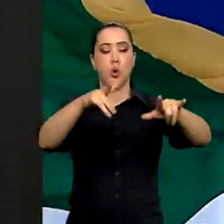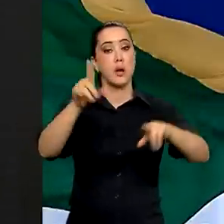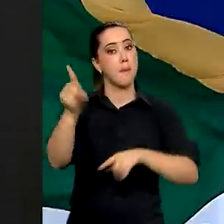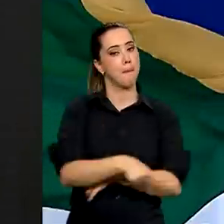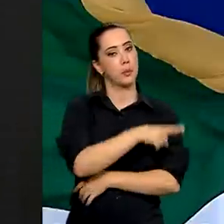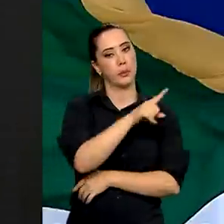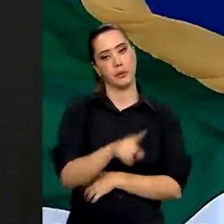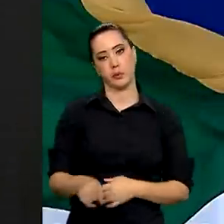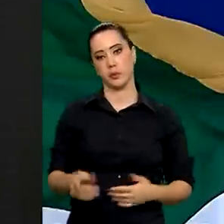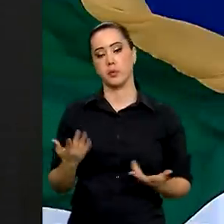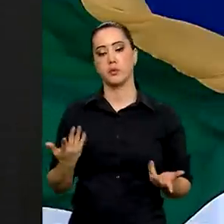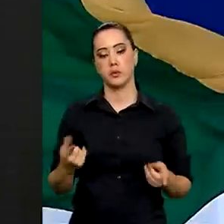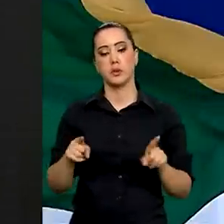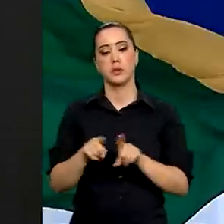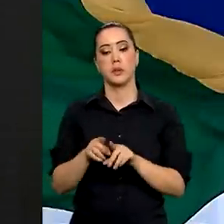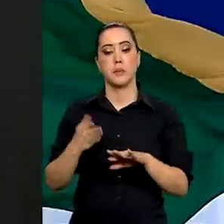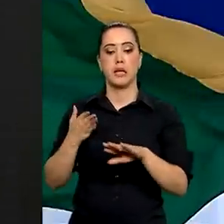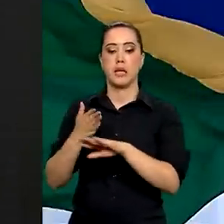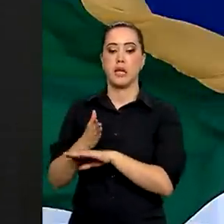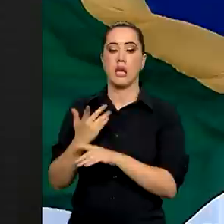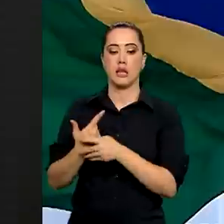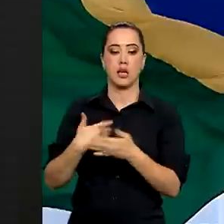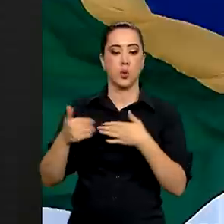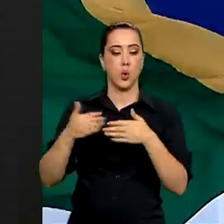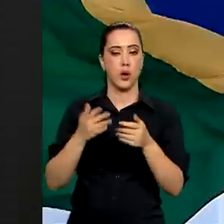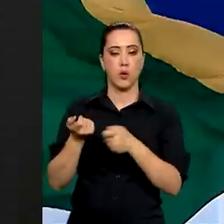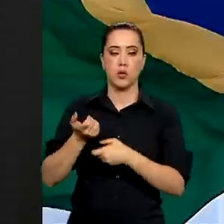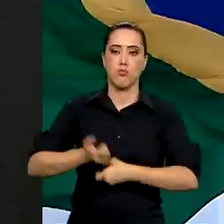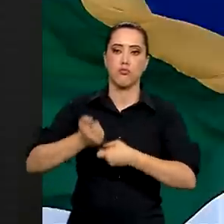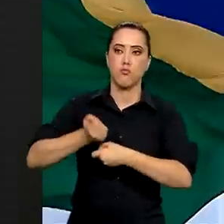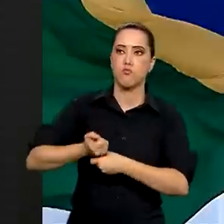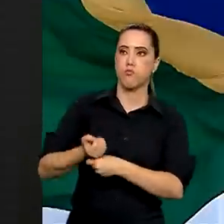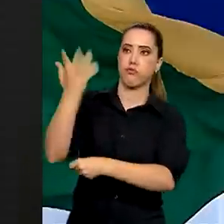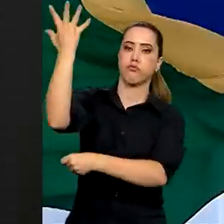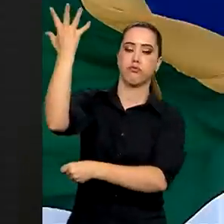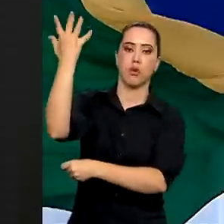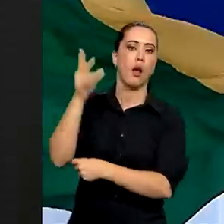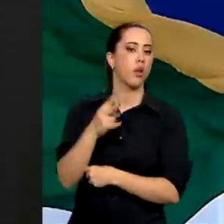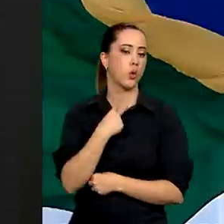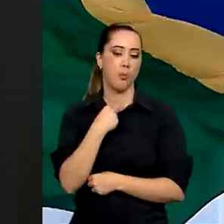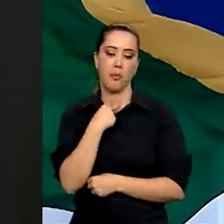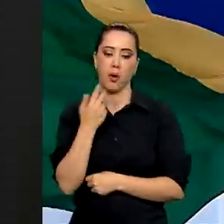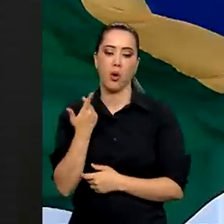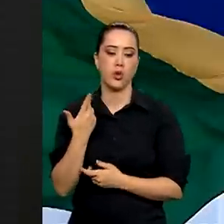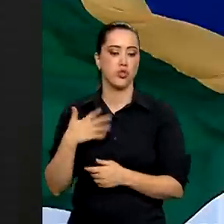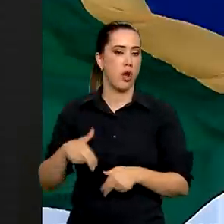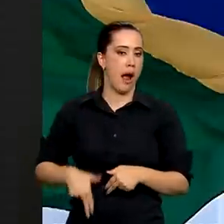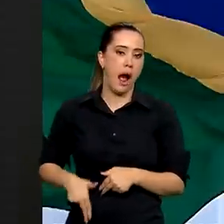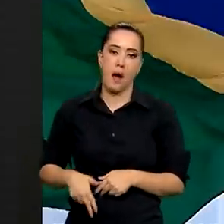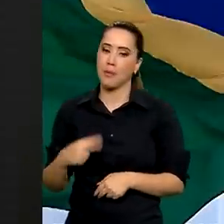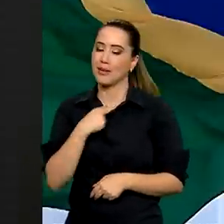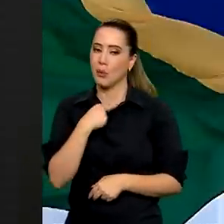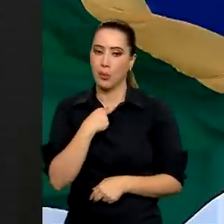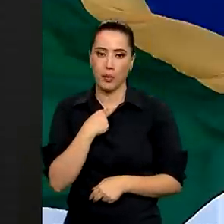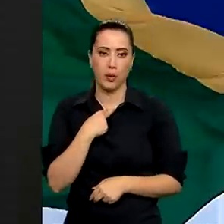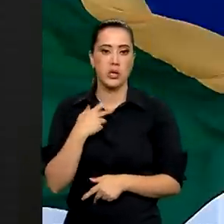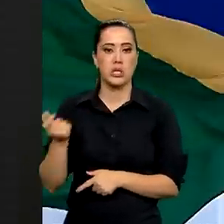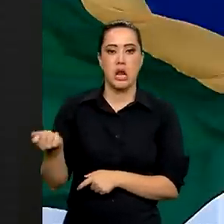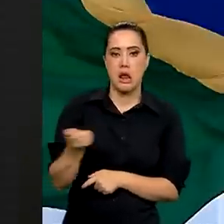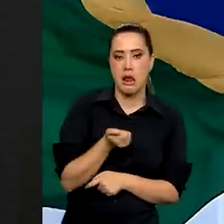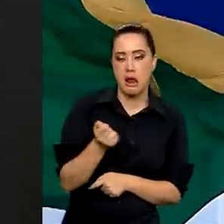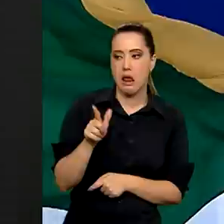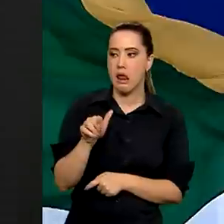central de Brasília e a entrada com fogos de artifício, armas em geral, lasers e mastros de bandeira.